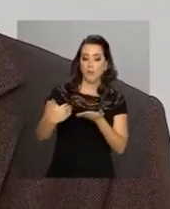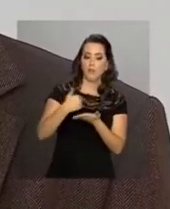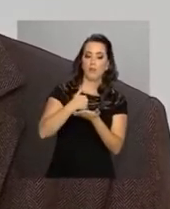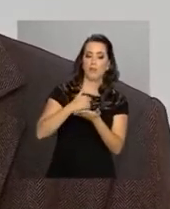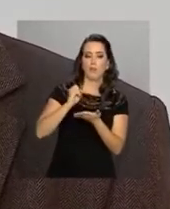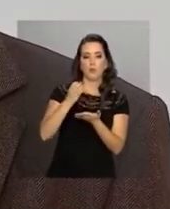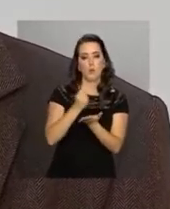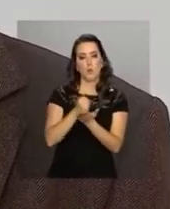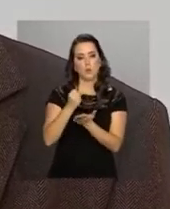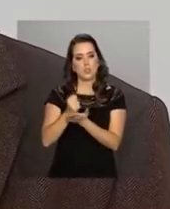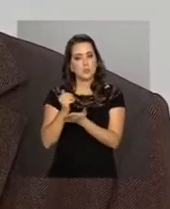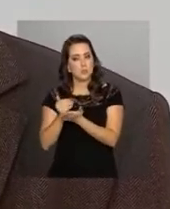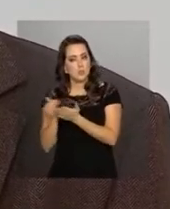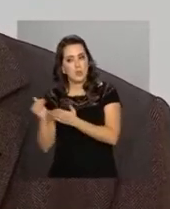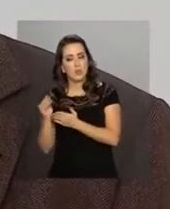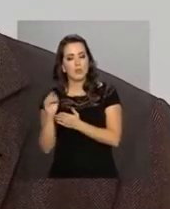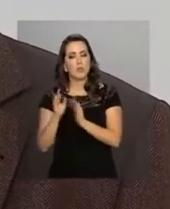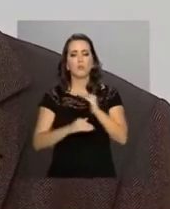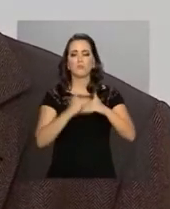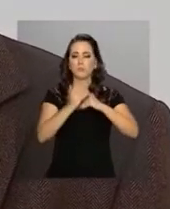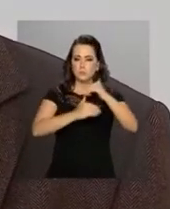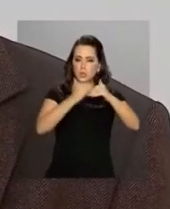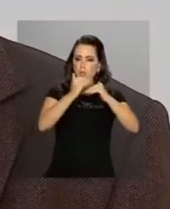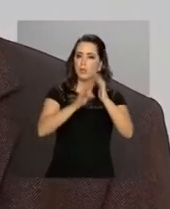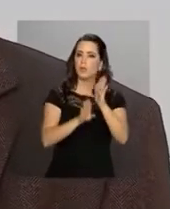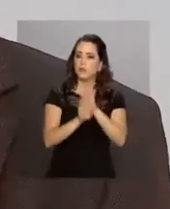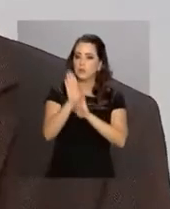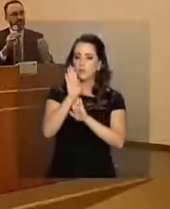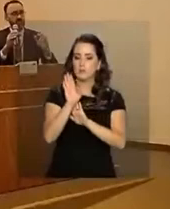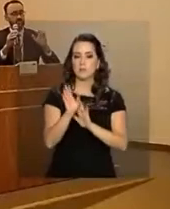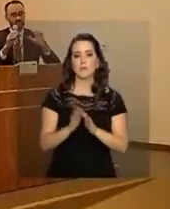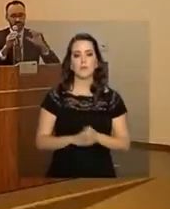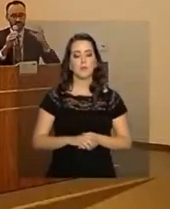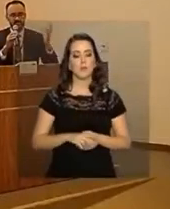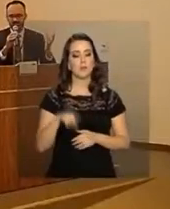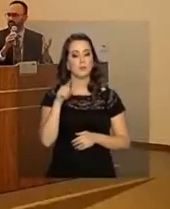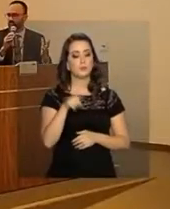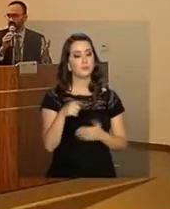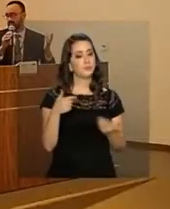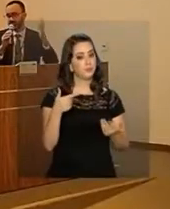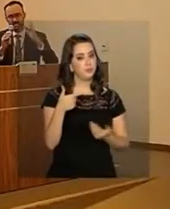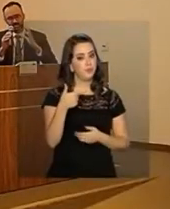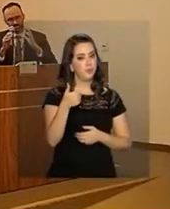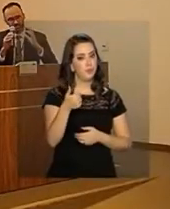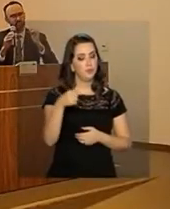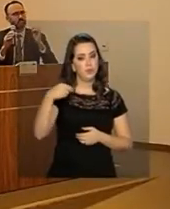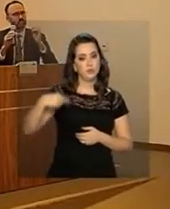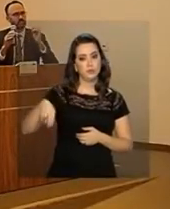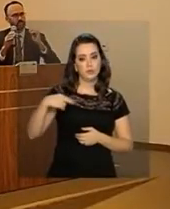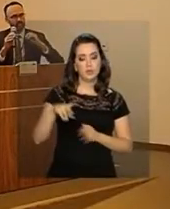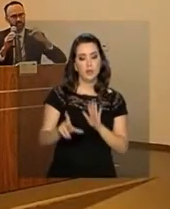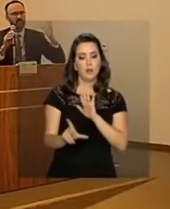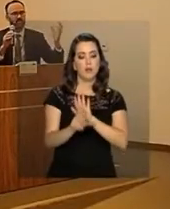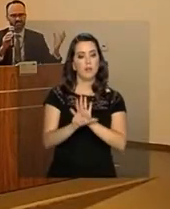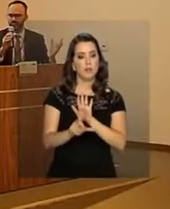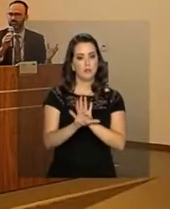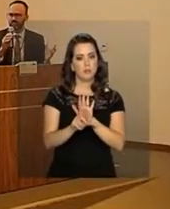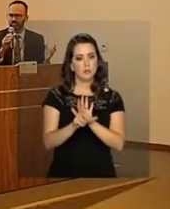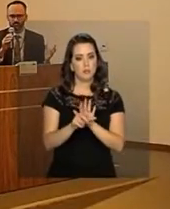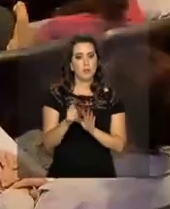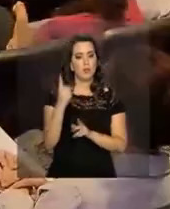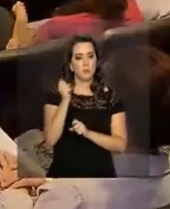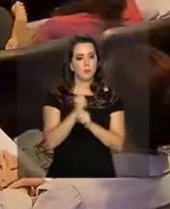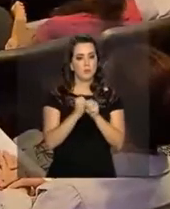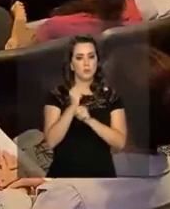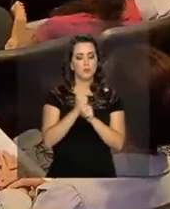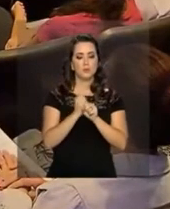que esses postos de trabalho ainda seguem crescendo para essa força de trabalho imigrante. Nesse 21 de novembro, a Lei de Migração completa